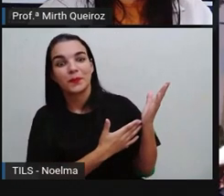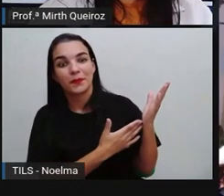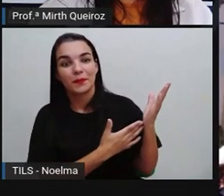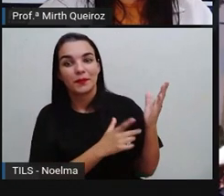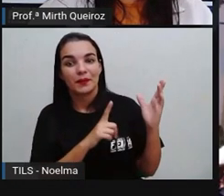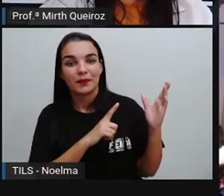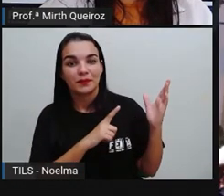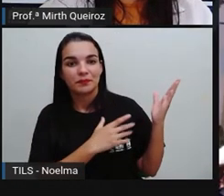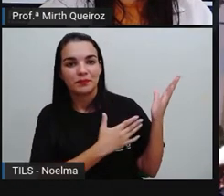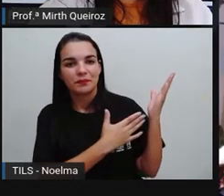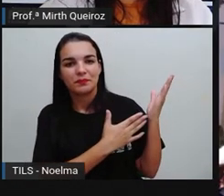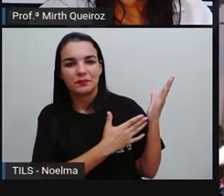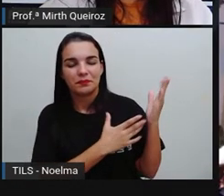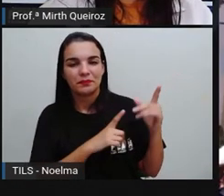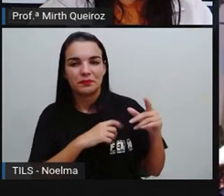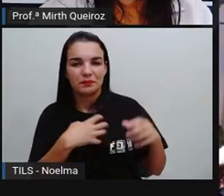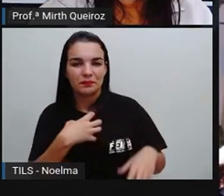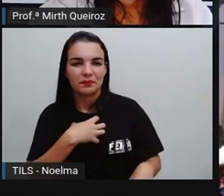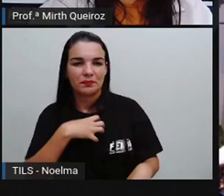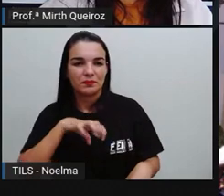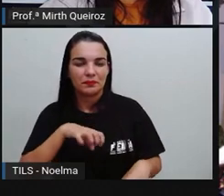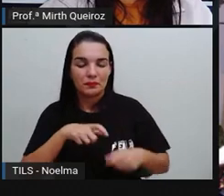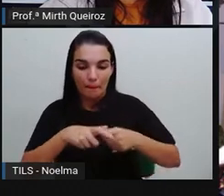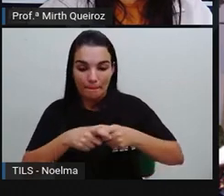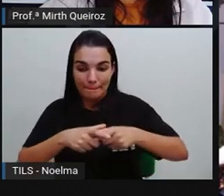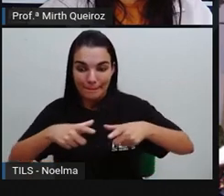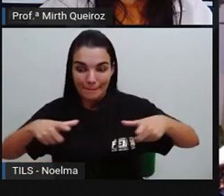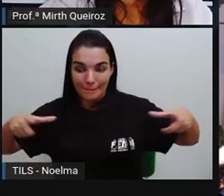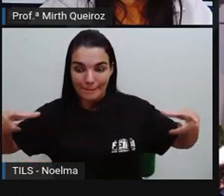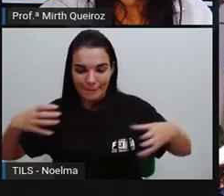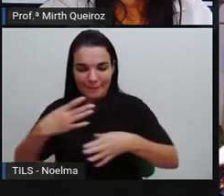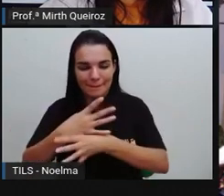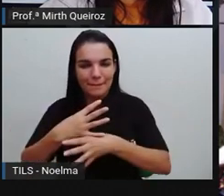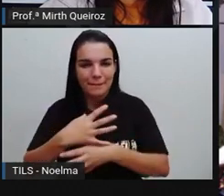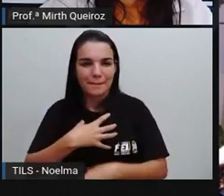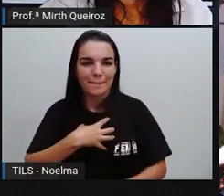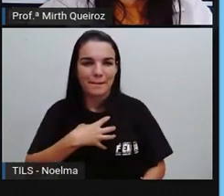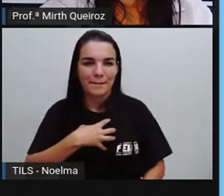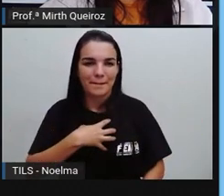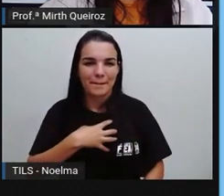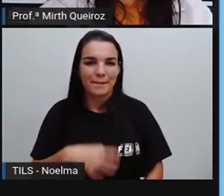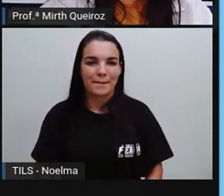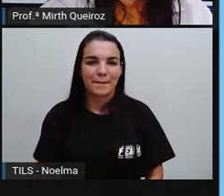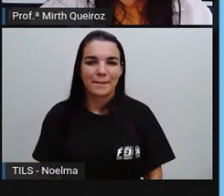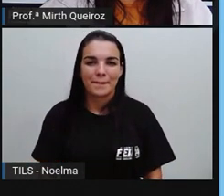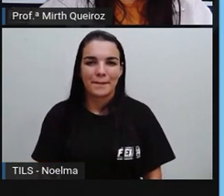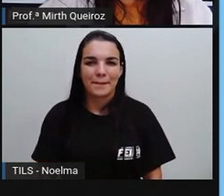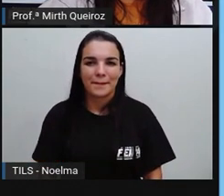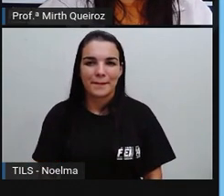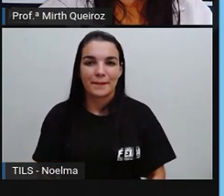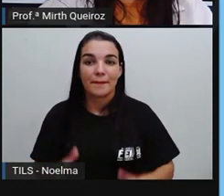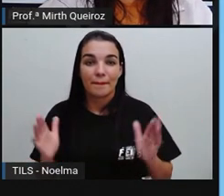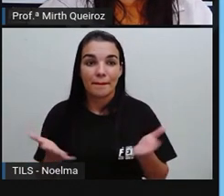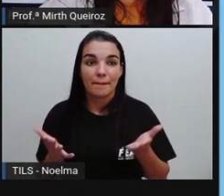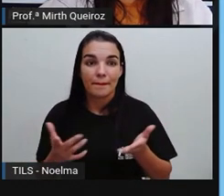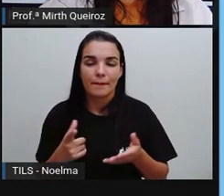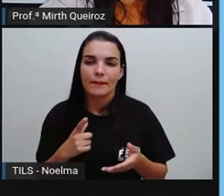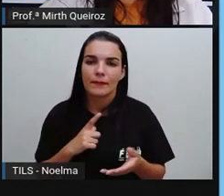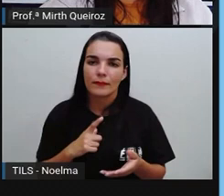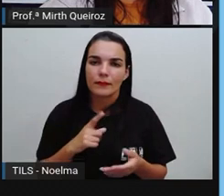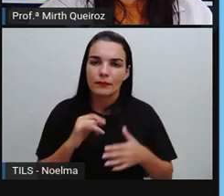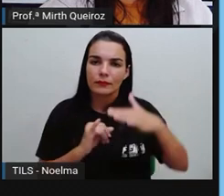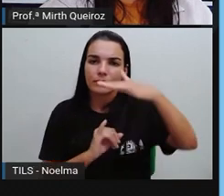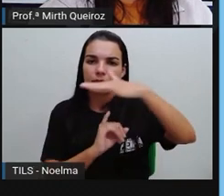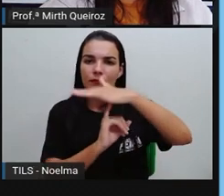nós temos o Pelourinho, hoje Salvador é a maior cidade da Baía. hoje, conforme o